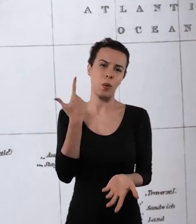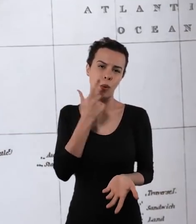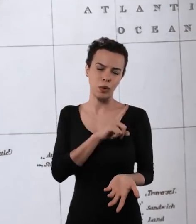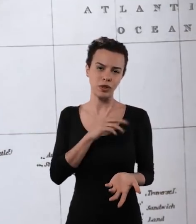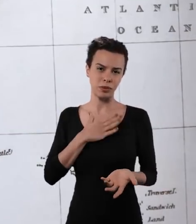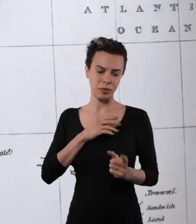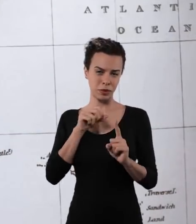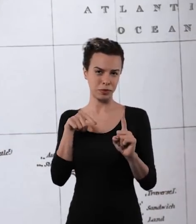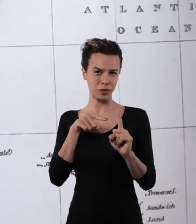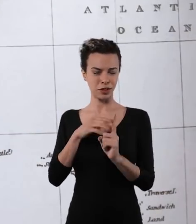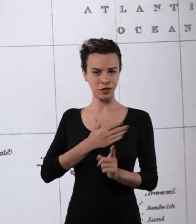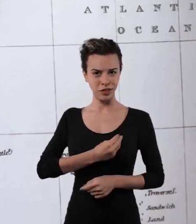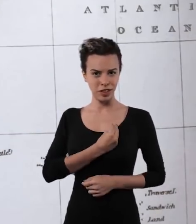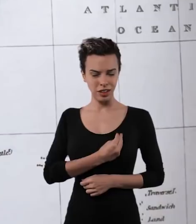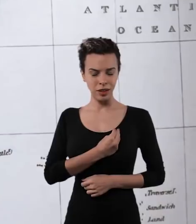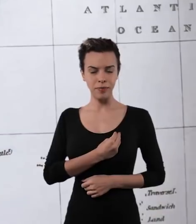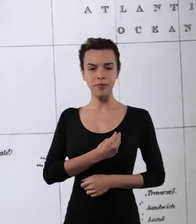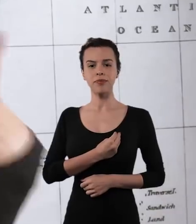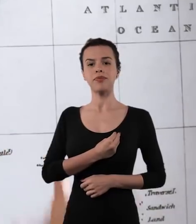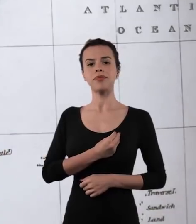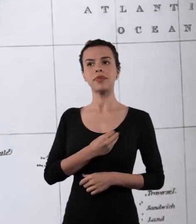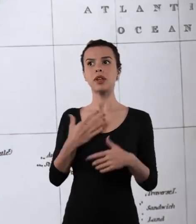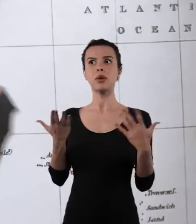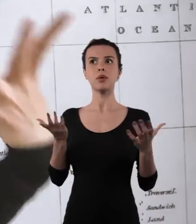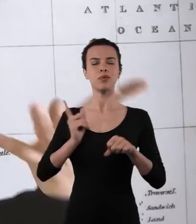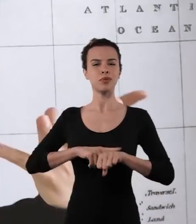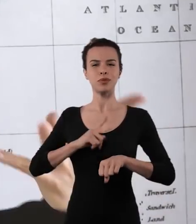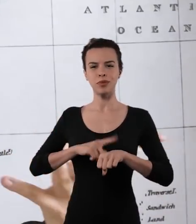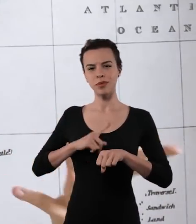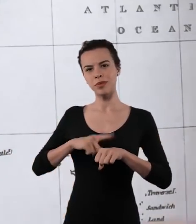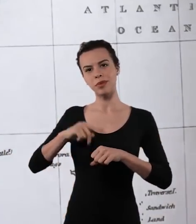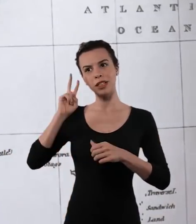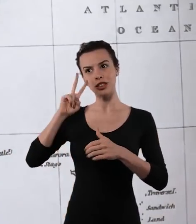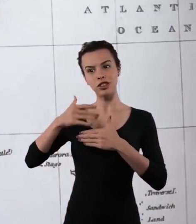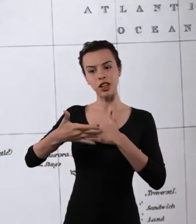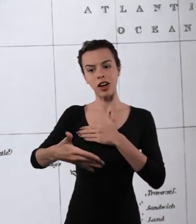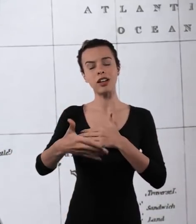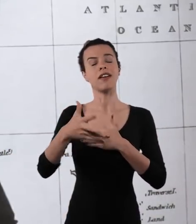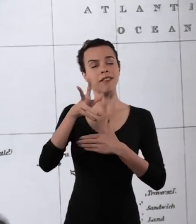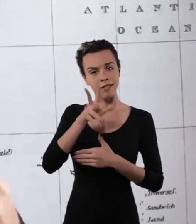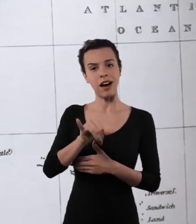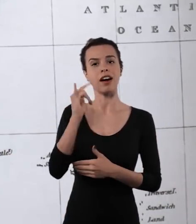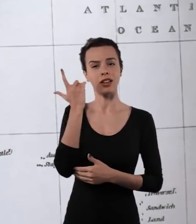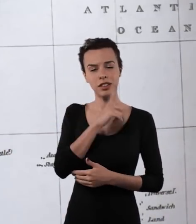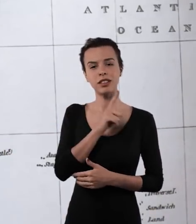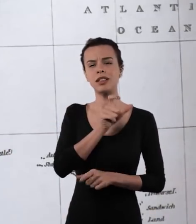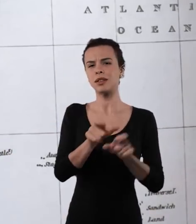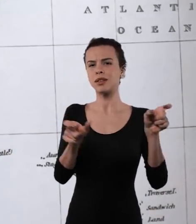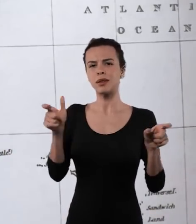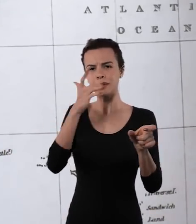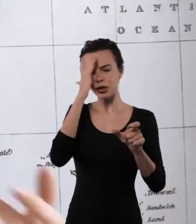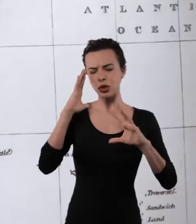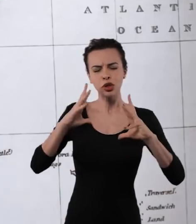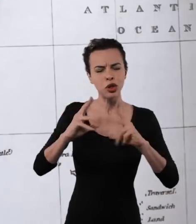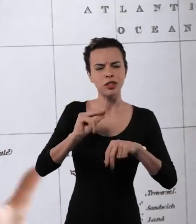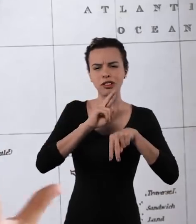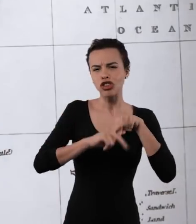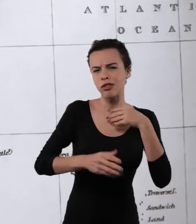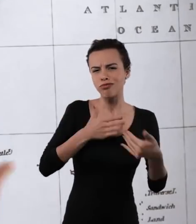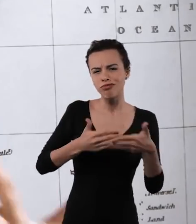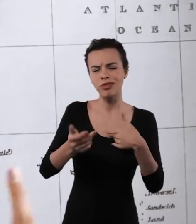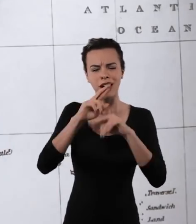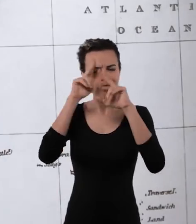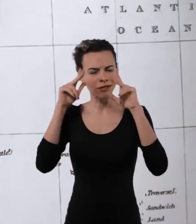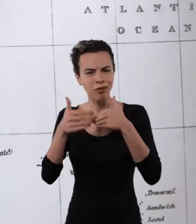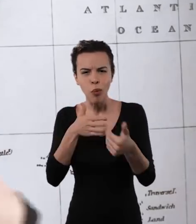que é o que eu considero a minha missão de vida, que em algum momento, né, da nossa história, todas as pessoas, independente de gênero,